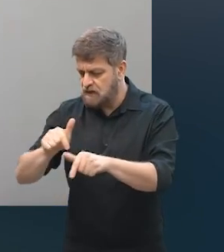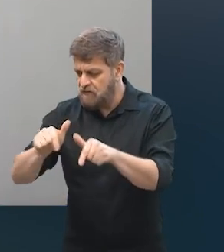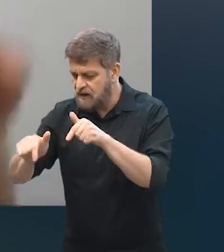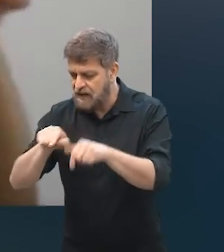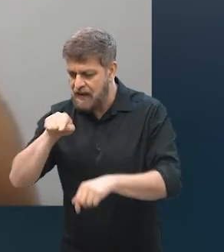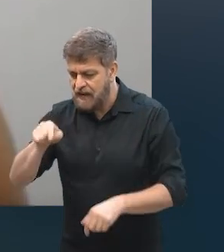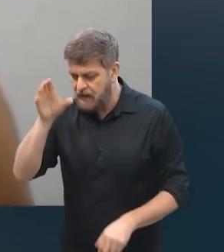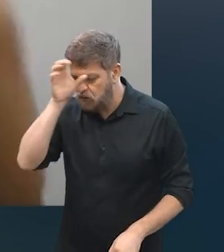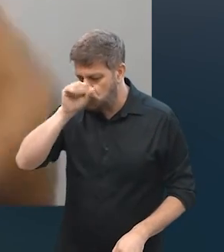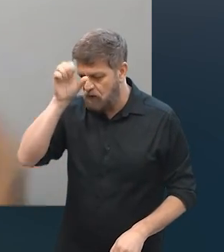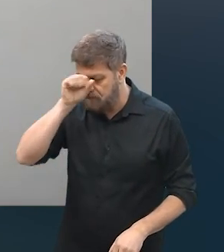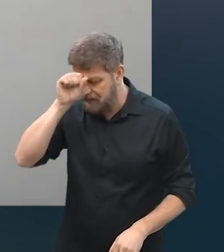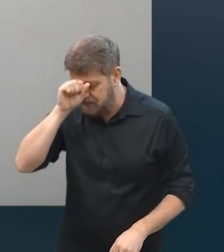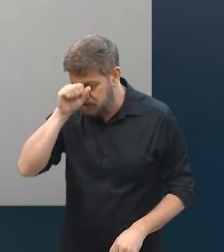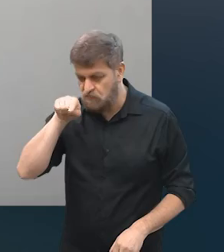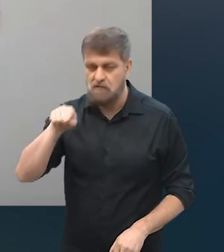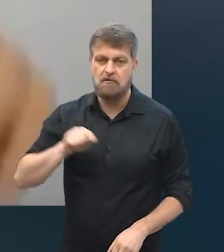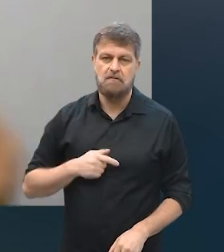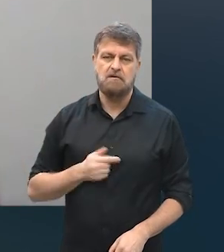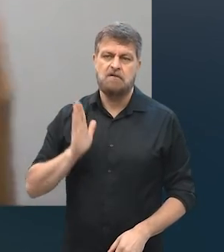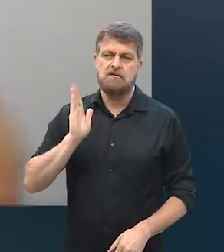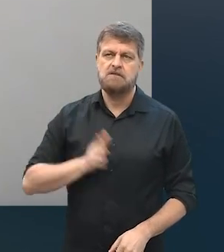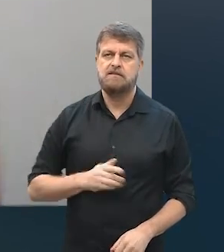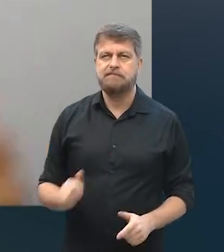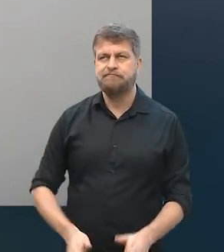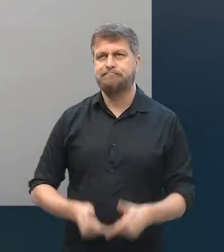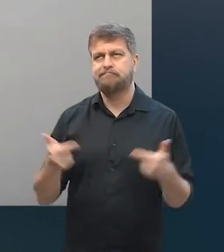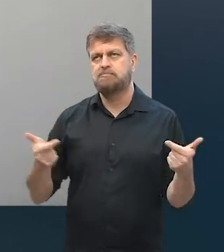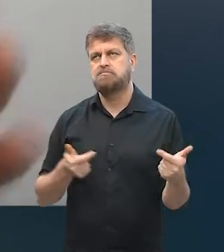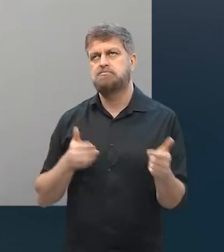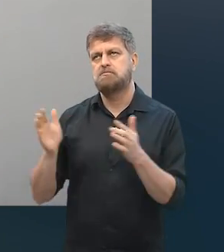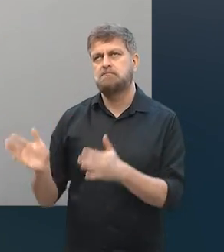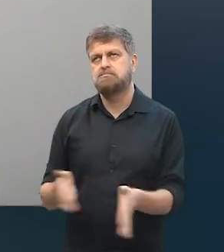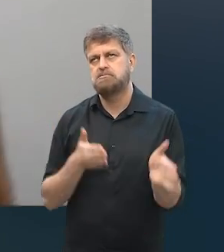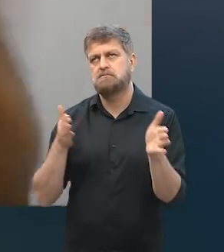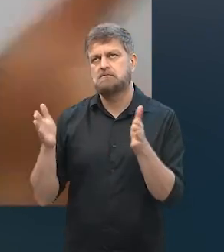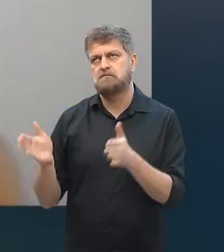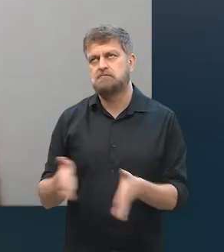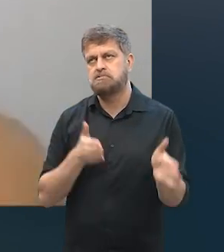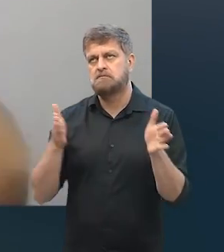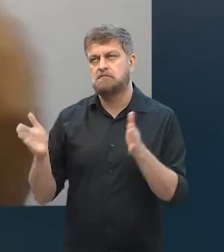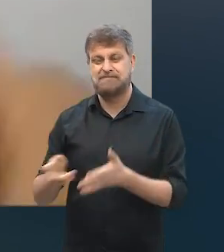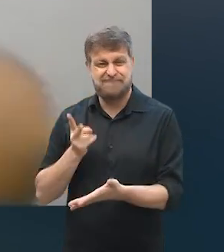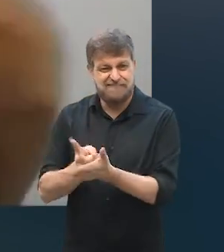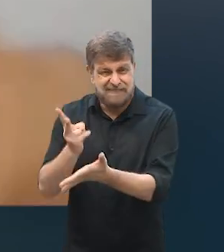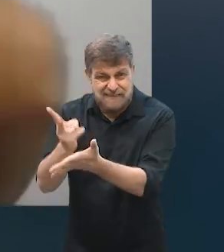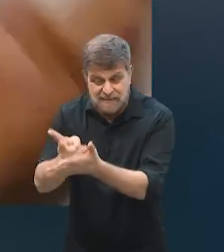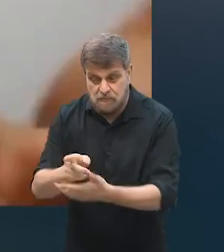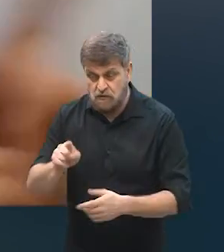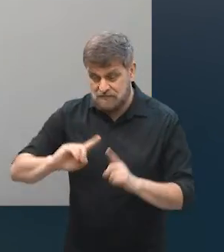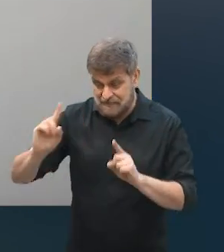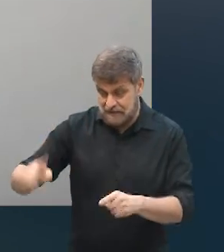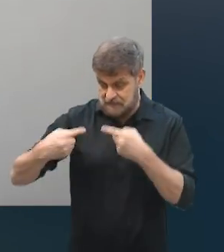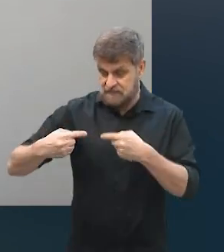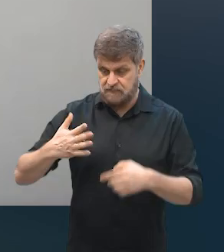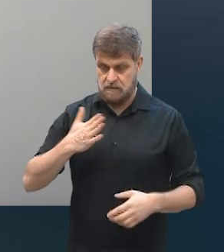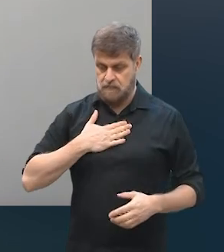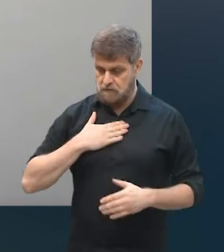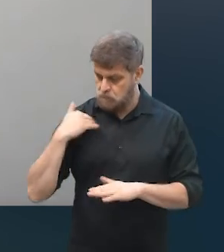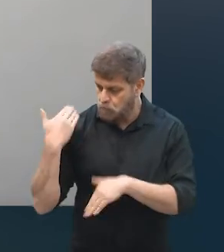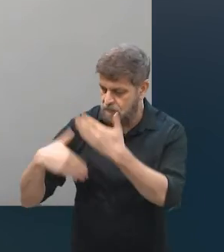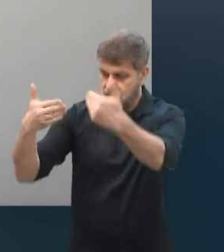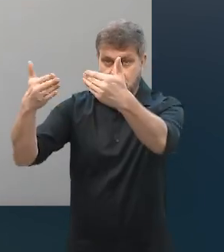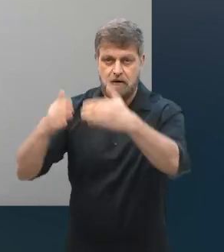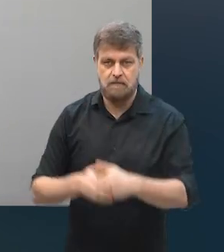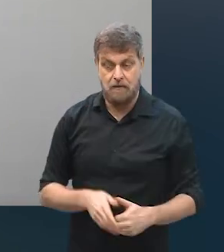agregando ainda, ou você tá executando, entre aspas, né, mais do mesmo, ou tá te desafiando, você tá conseguindo se desenvolver, né,